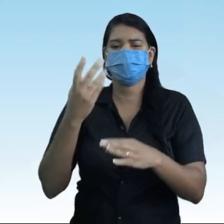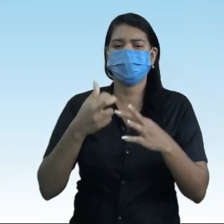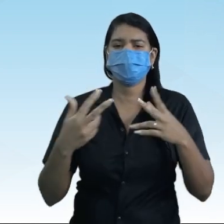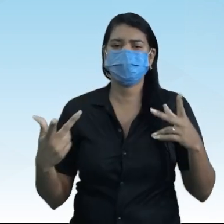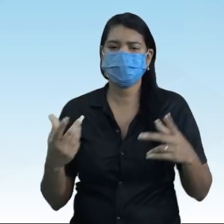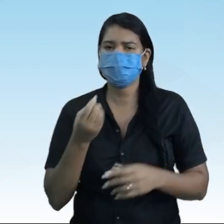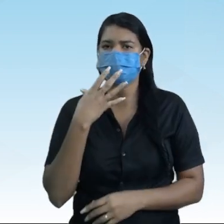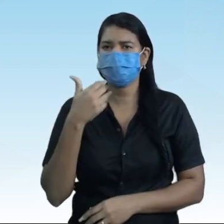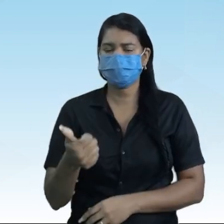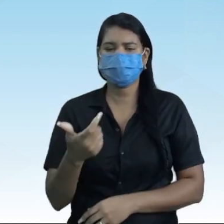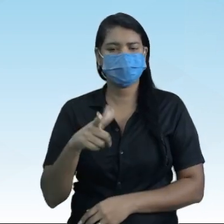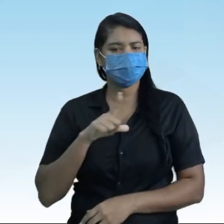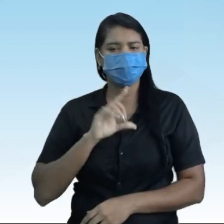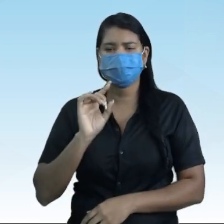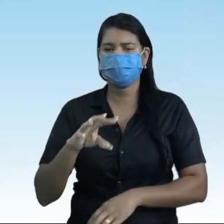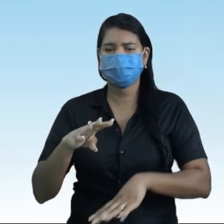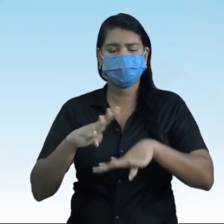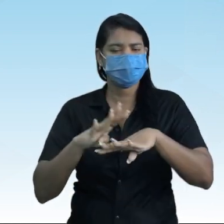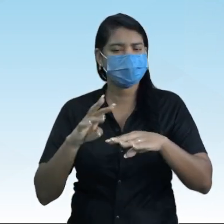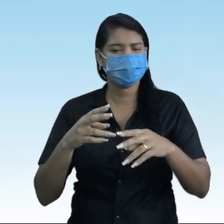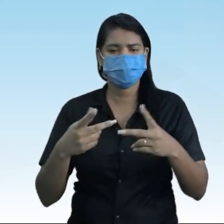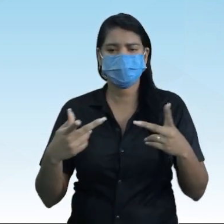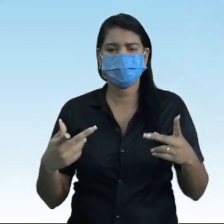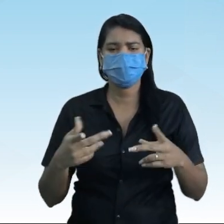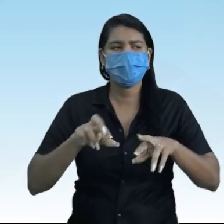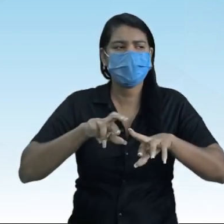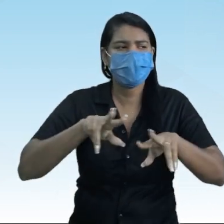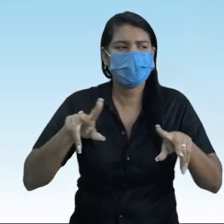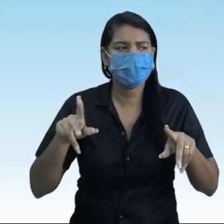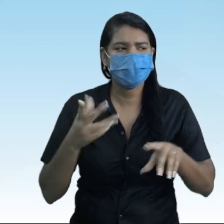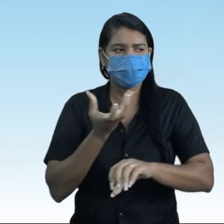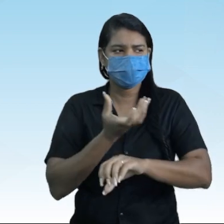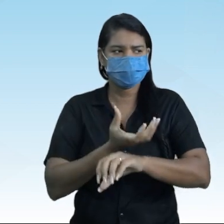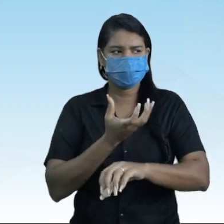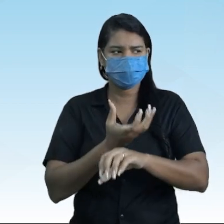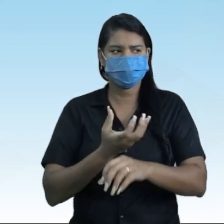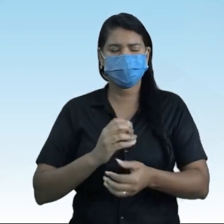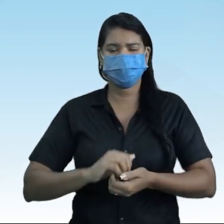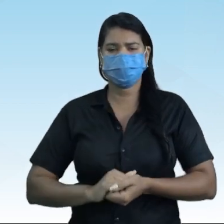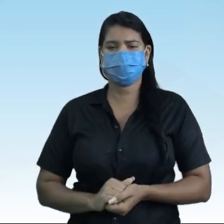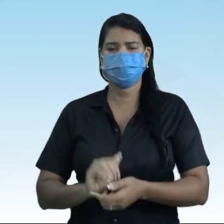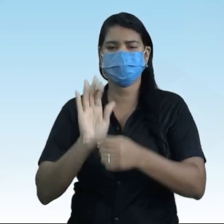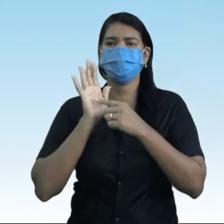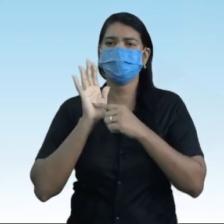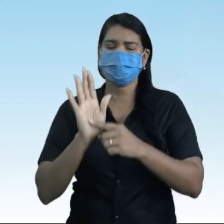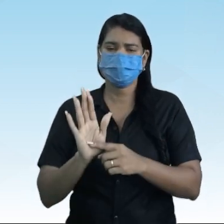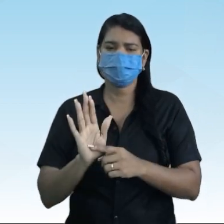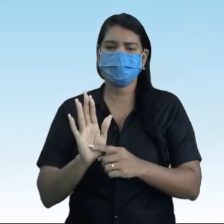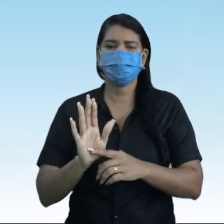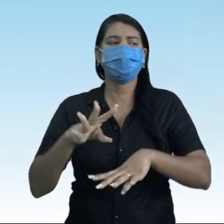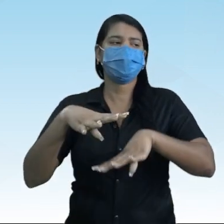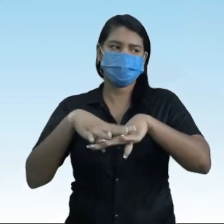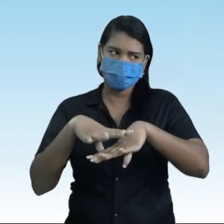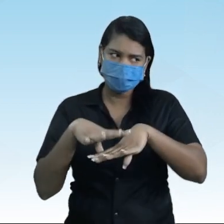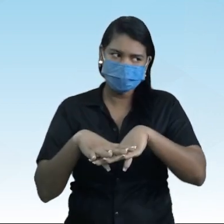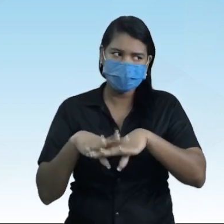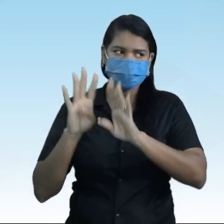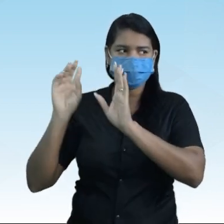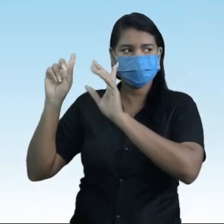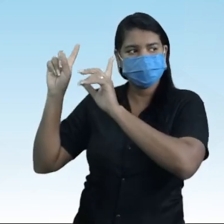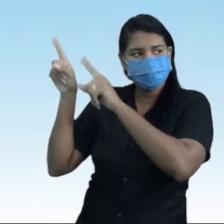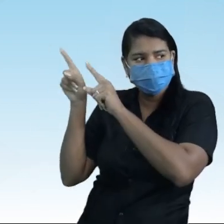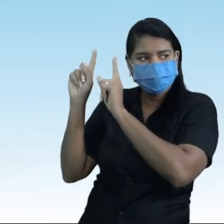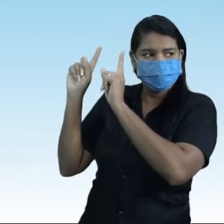Não tem só matemática, não. Tem o que você quiser no Old Wall. Claro que nós vamos apresentar especificidade, que é a matemática.